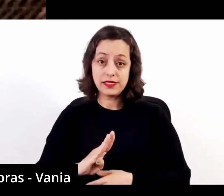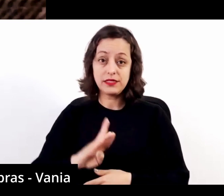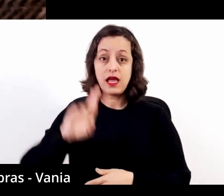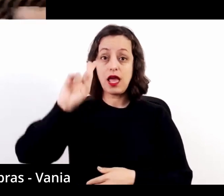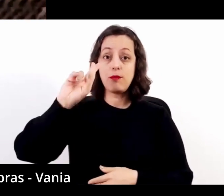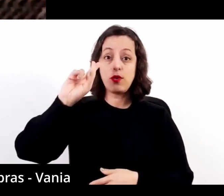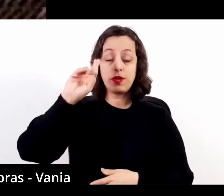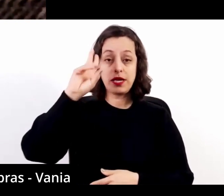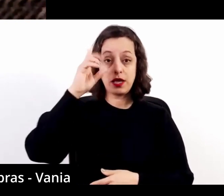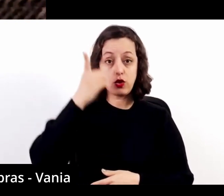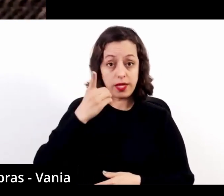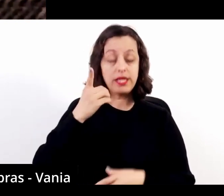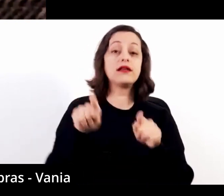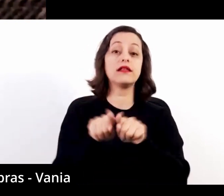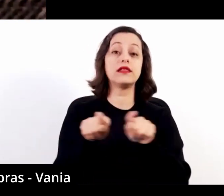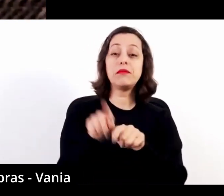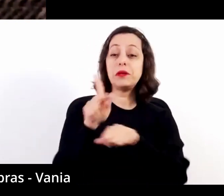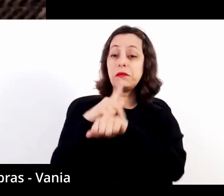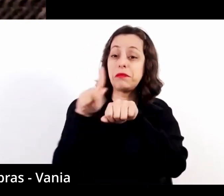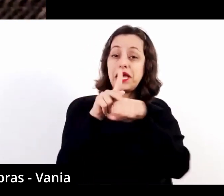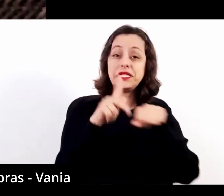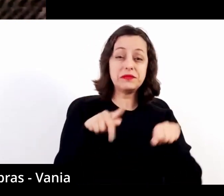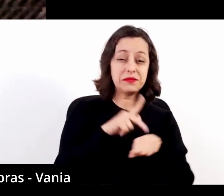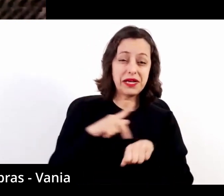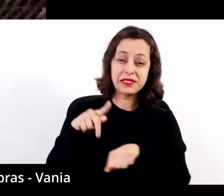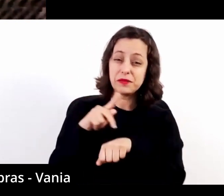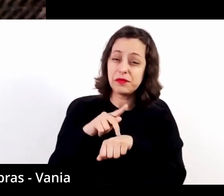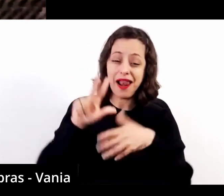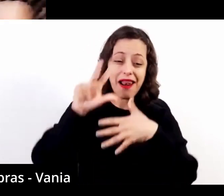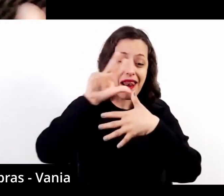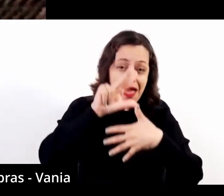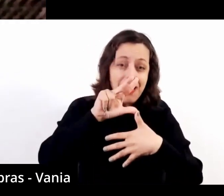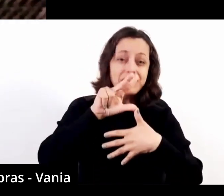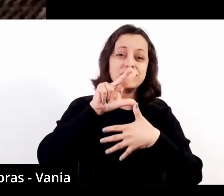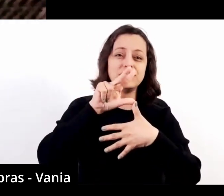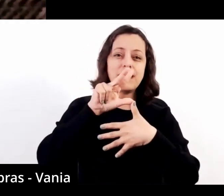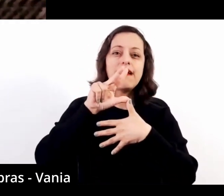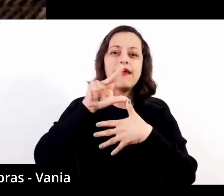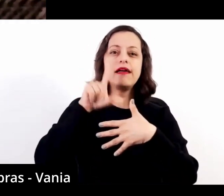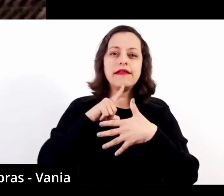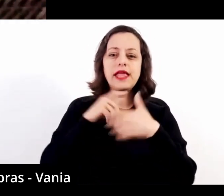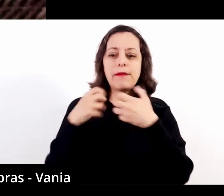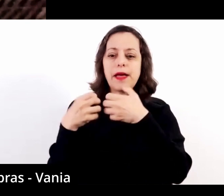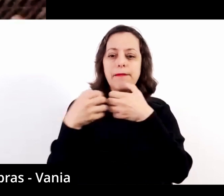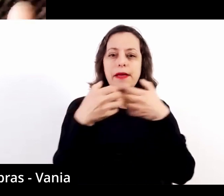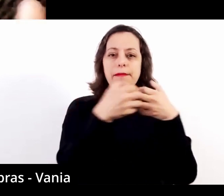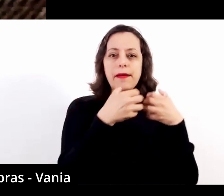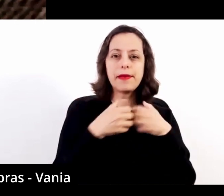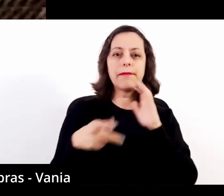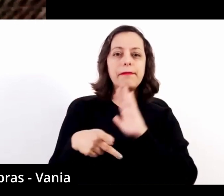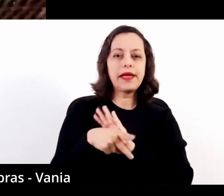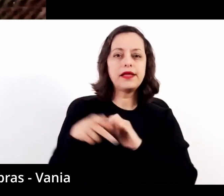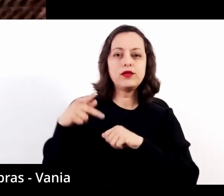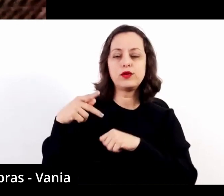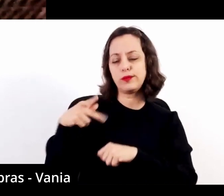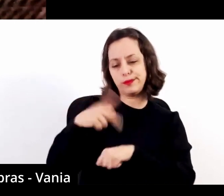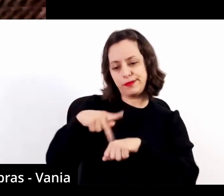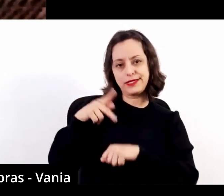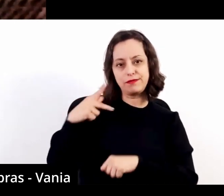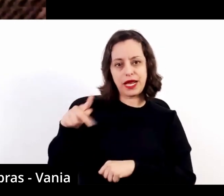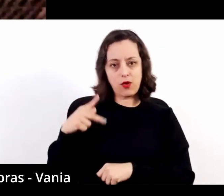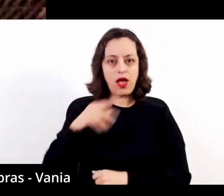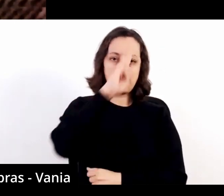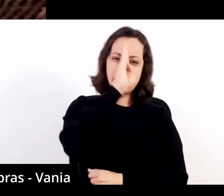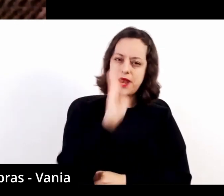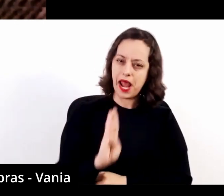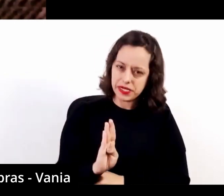Dominicana, todos os países latino-americanos vizinhos ao Paraguai e ao Brasil pelos